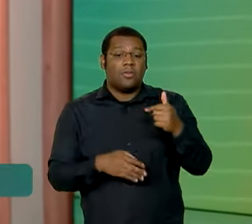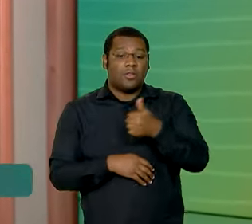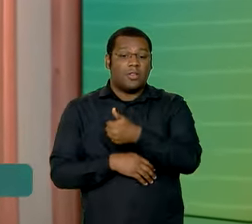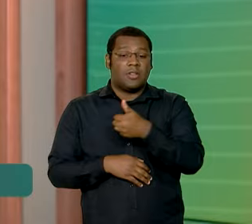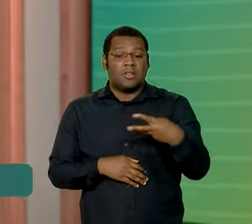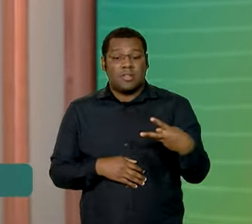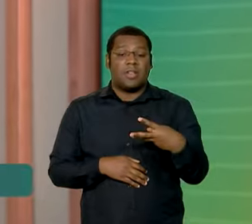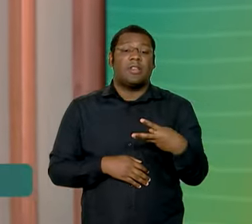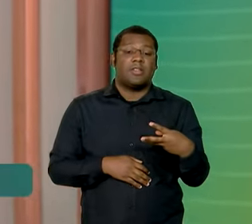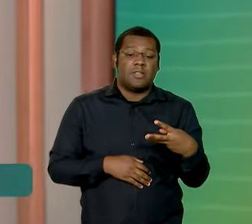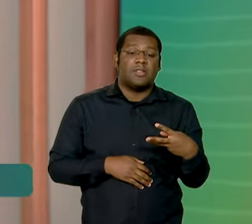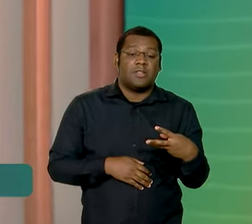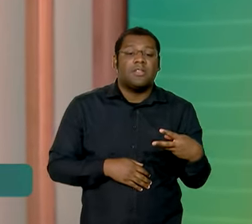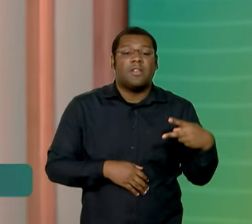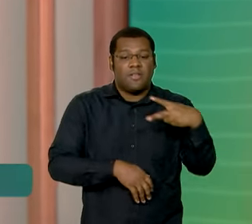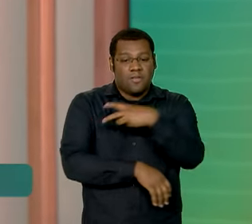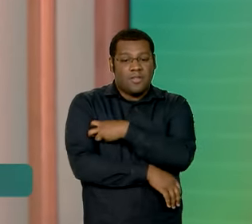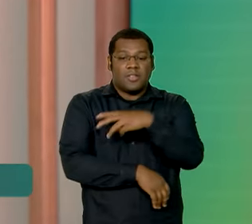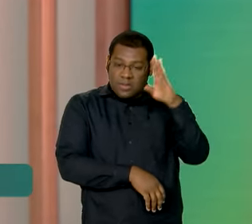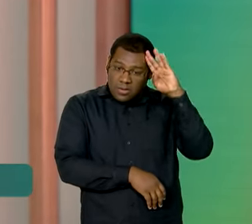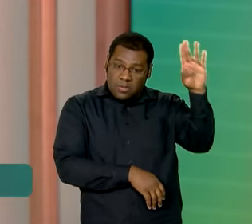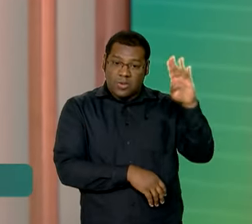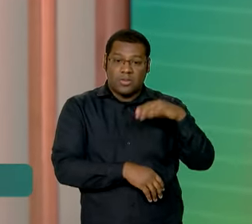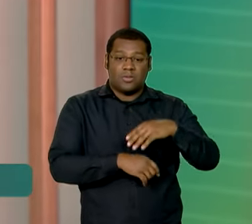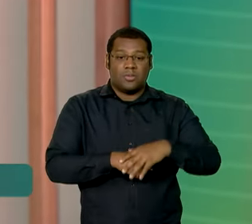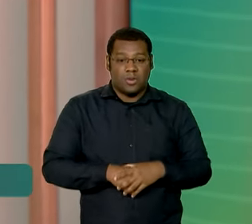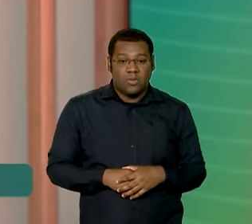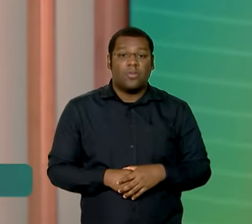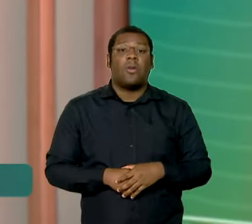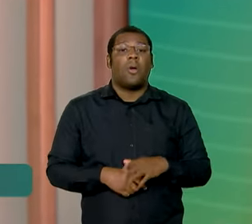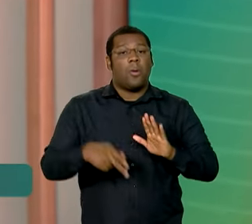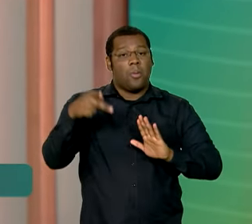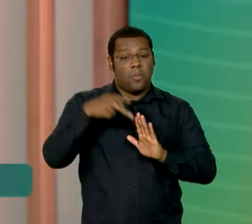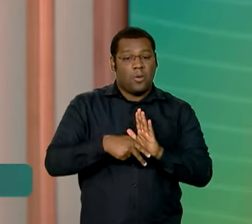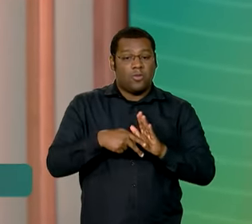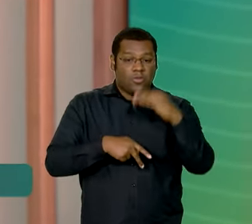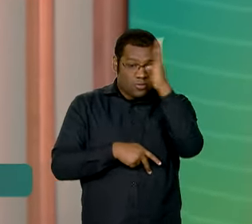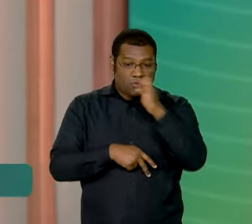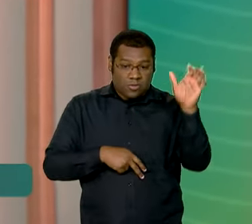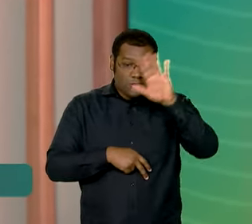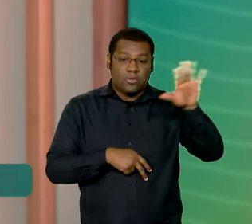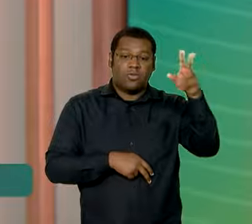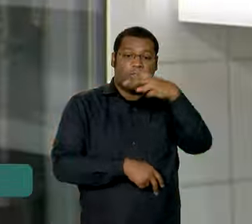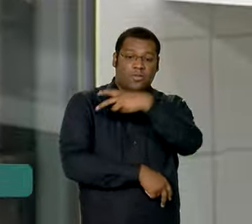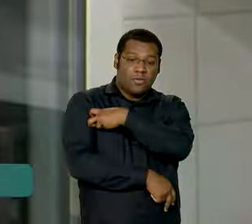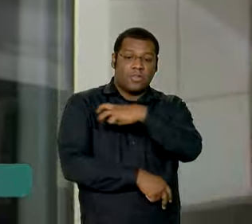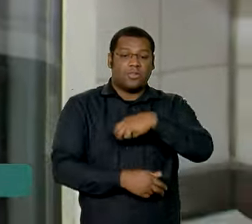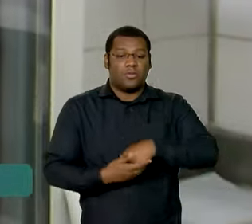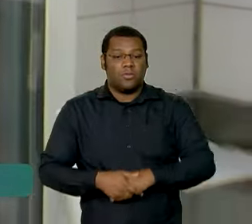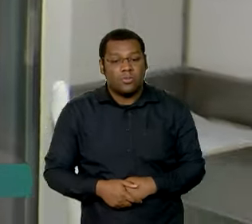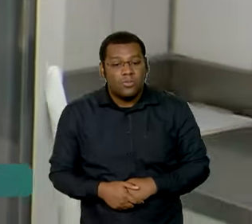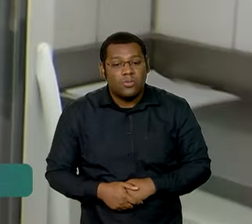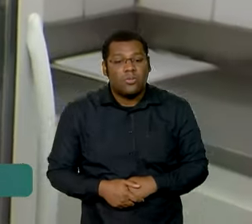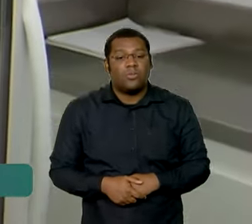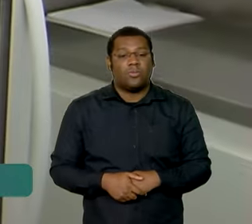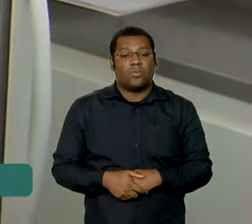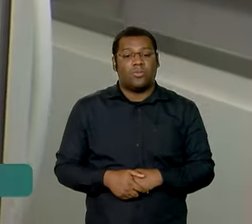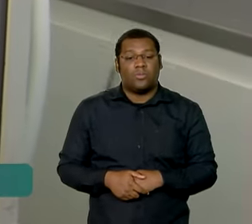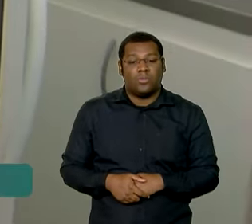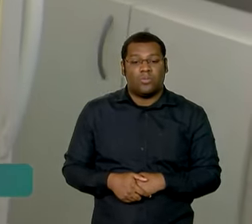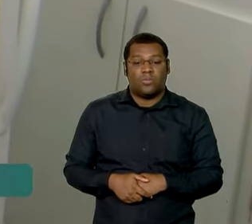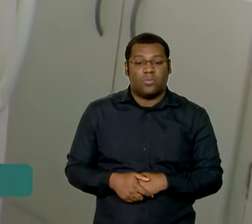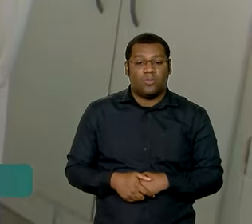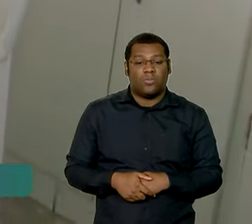16 principais vacinas oferecidas pelo Programa Nacional de Imunizações. Após queda nas